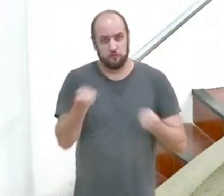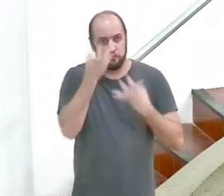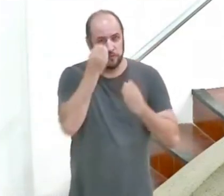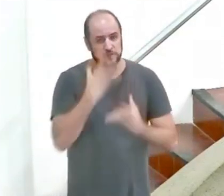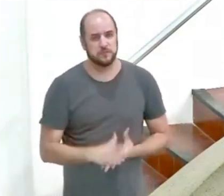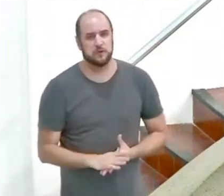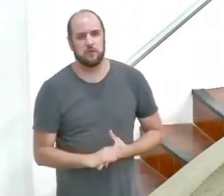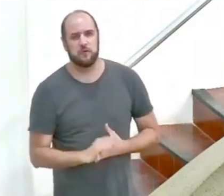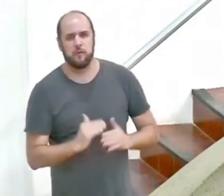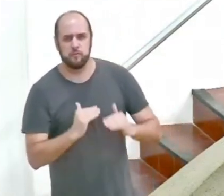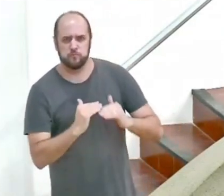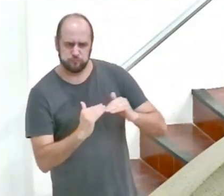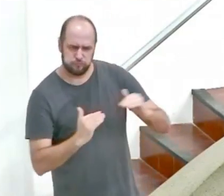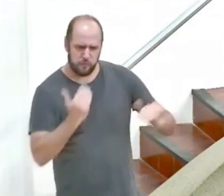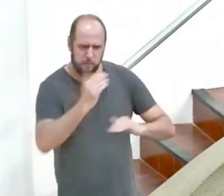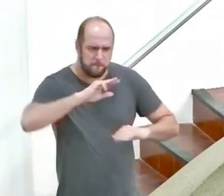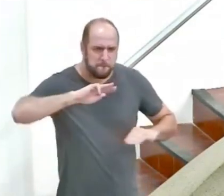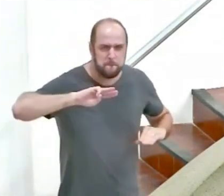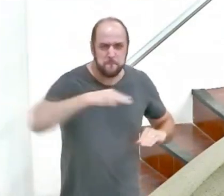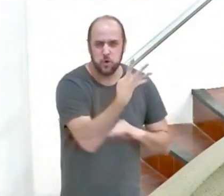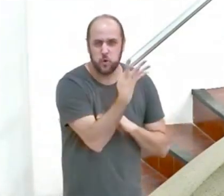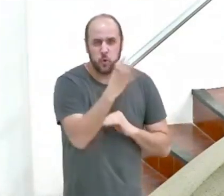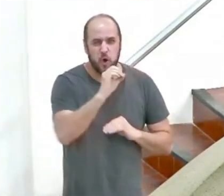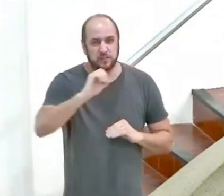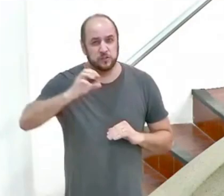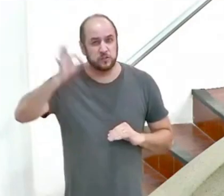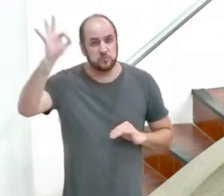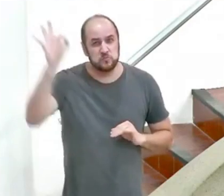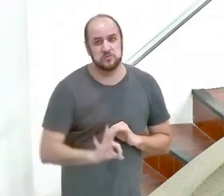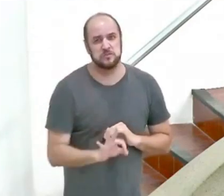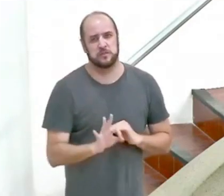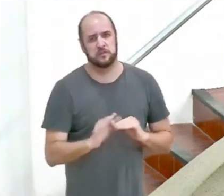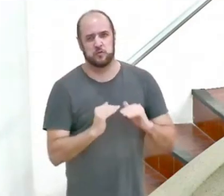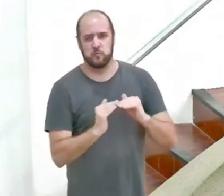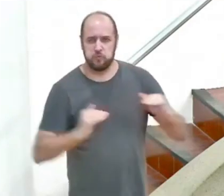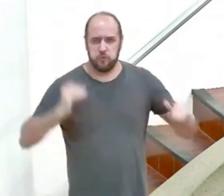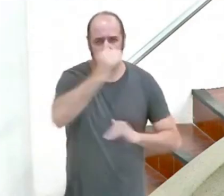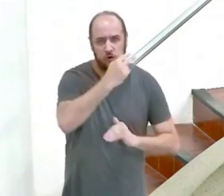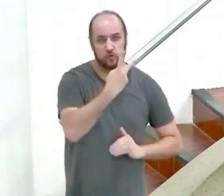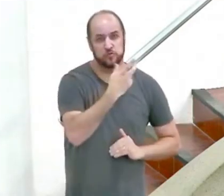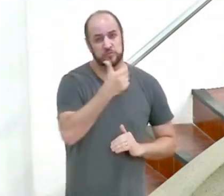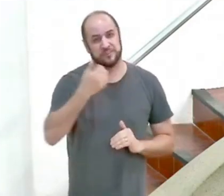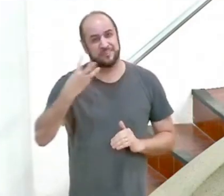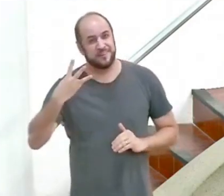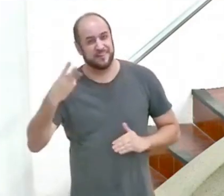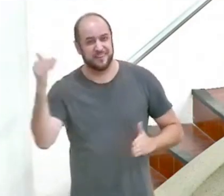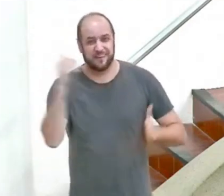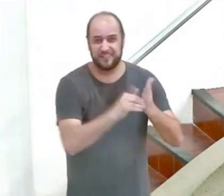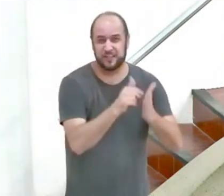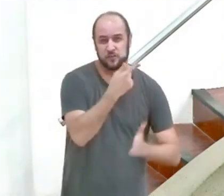aumentaram 1.400% de 2013 a 2017